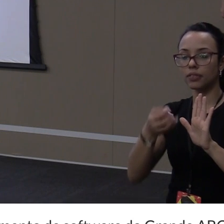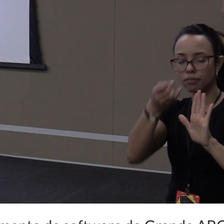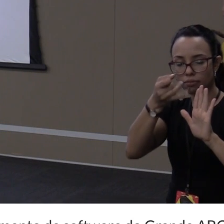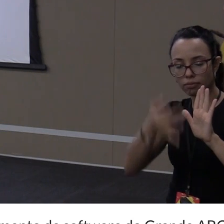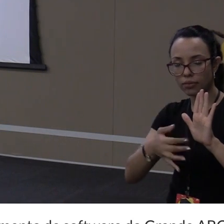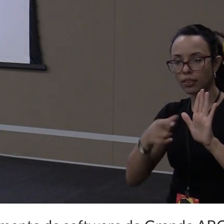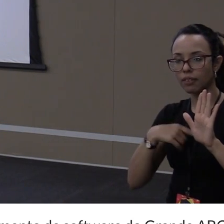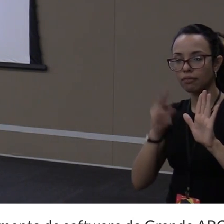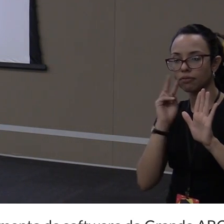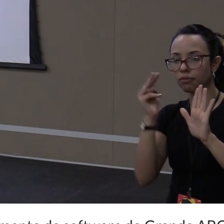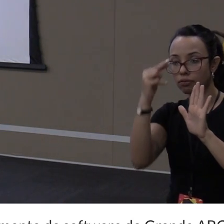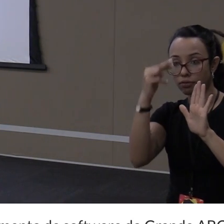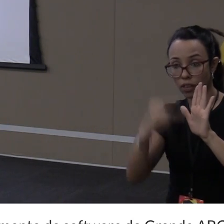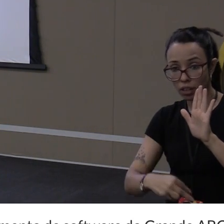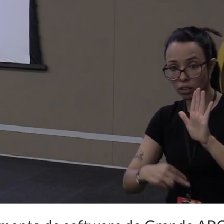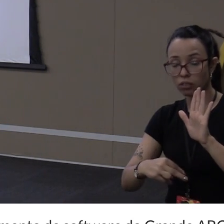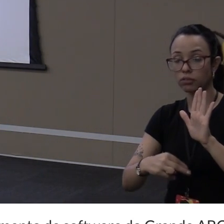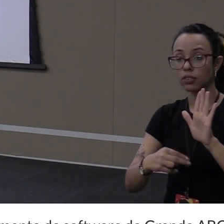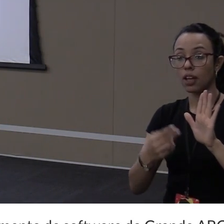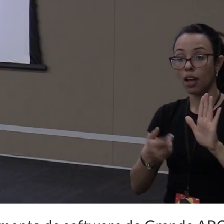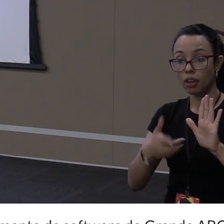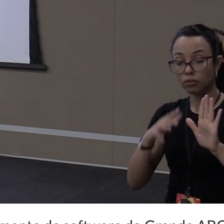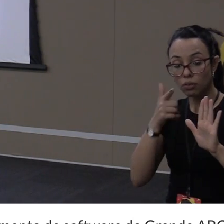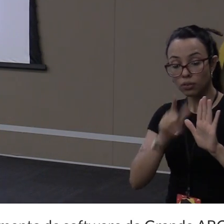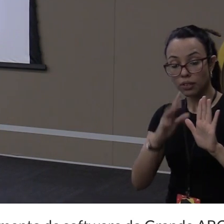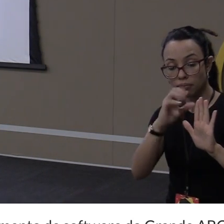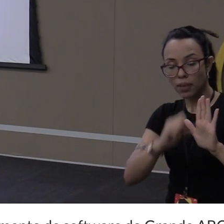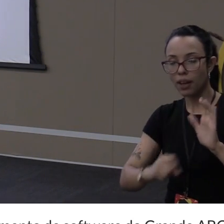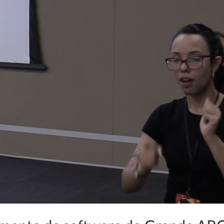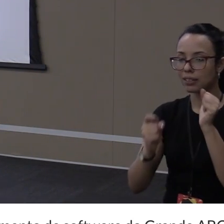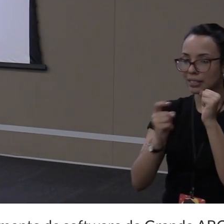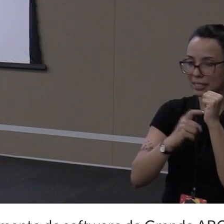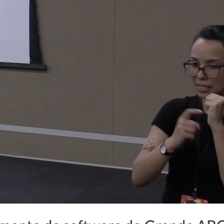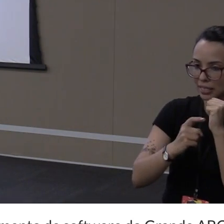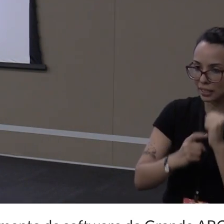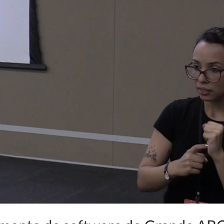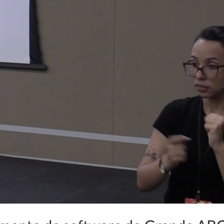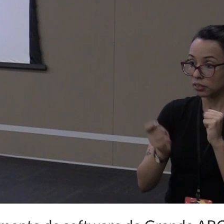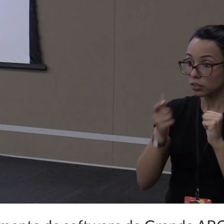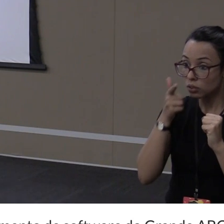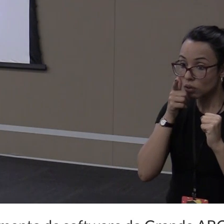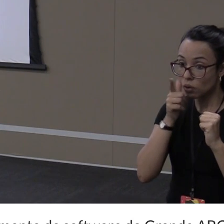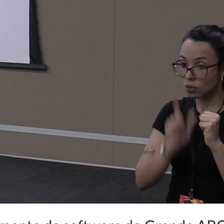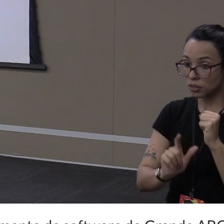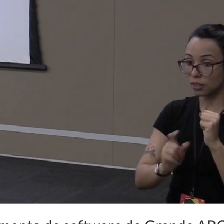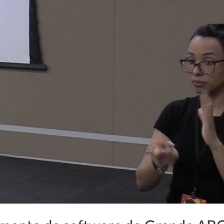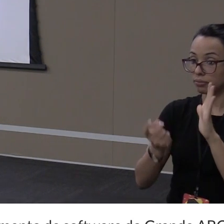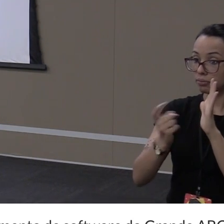E aí, a gente vai pegar os links aqui. Você vê que tem vários links. São as páginas.